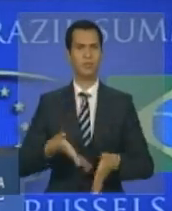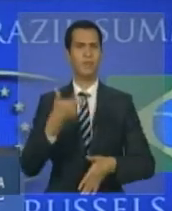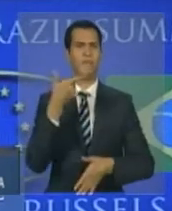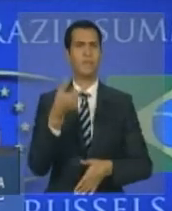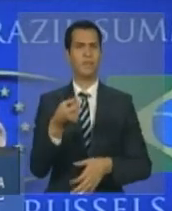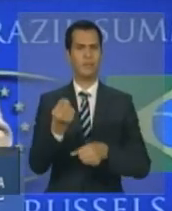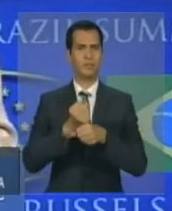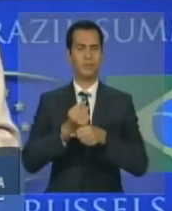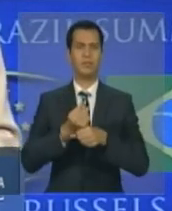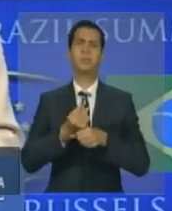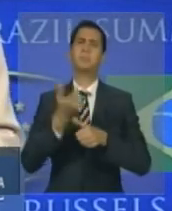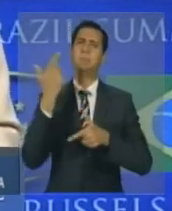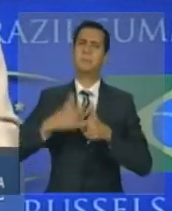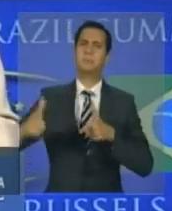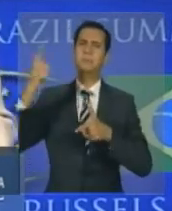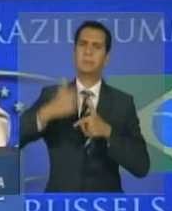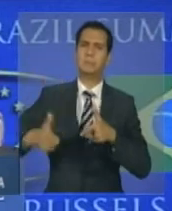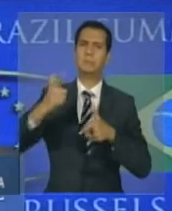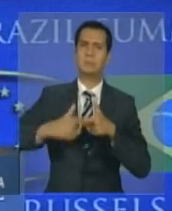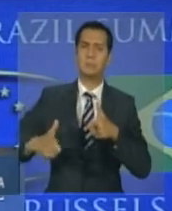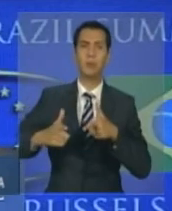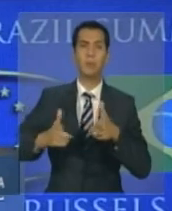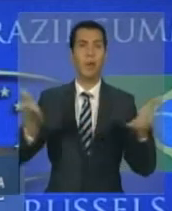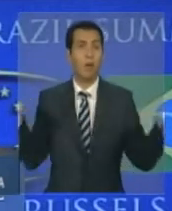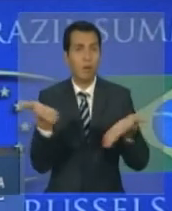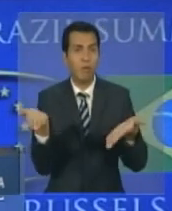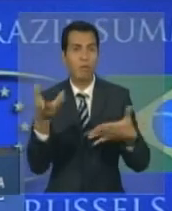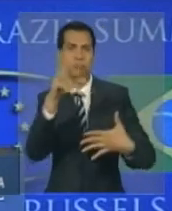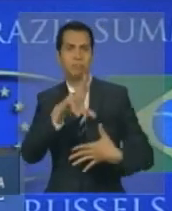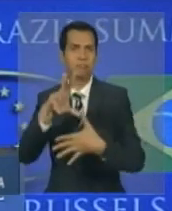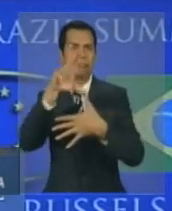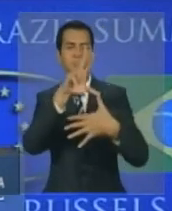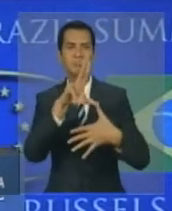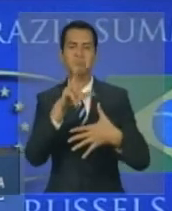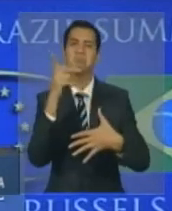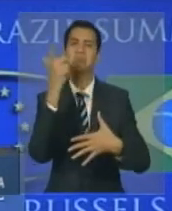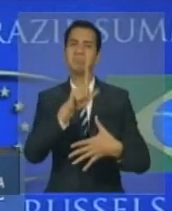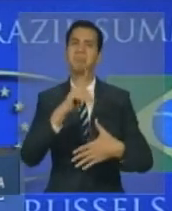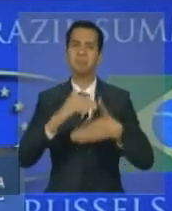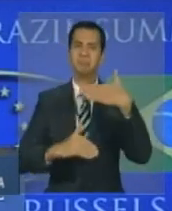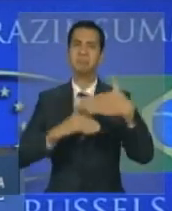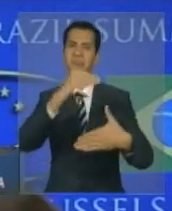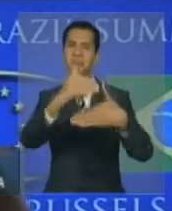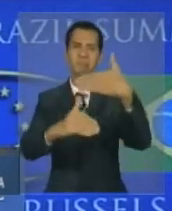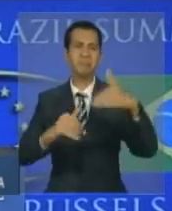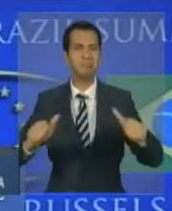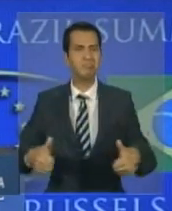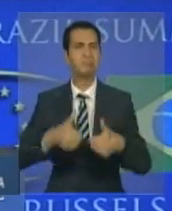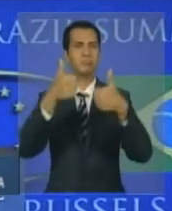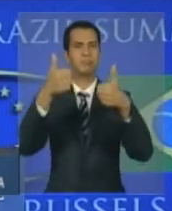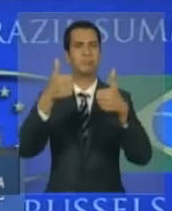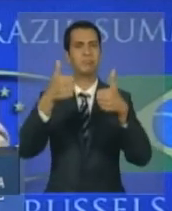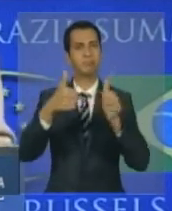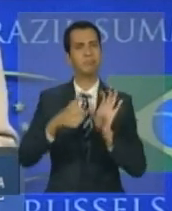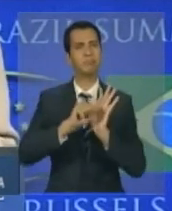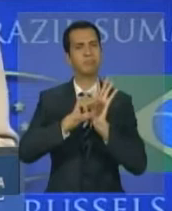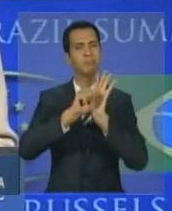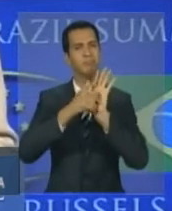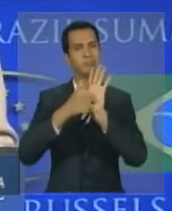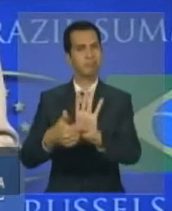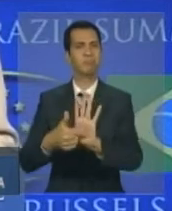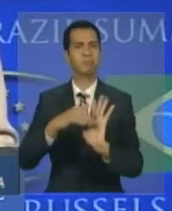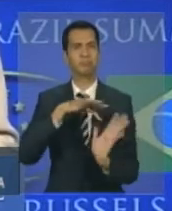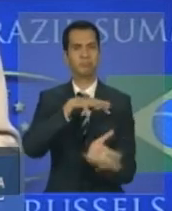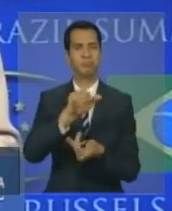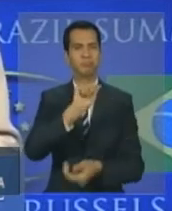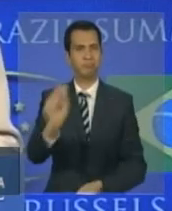sinônimo de crise, hoje é uma das que mais cresce no mundo. Senhoras e senhores, é